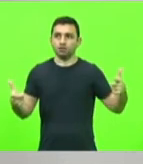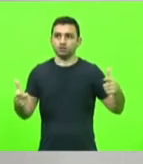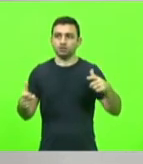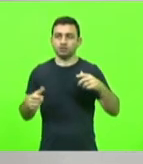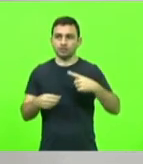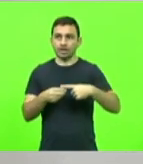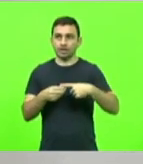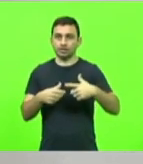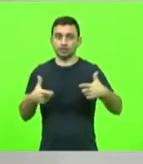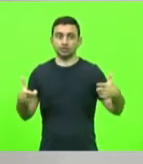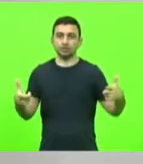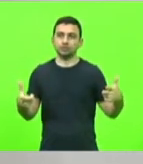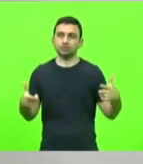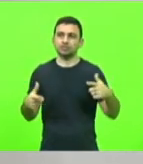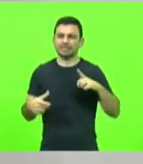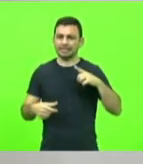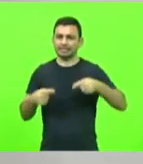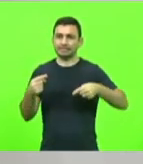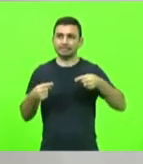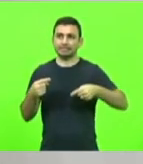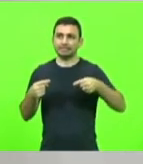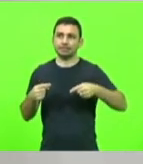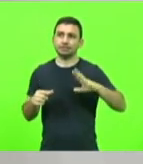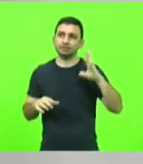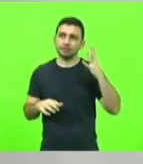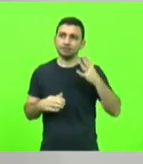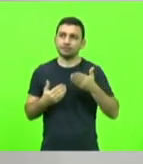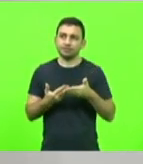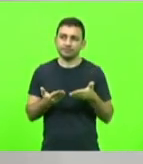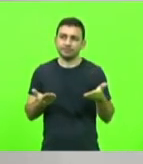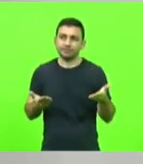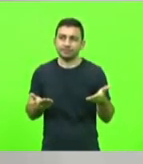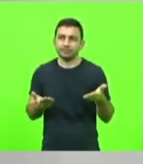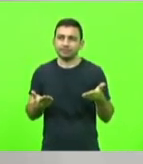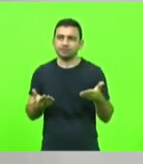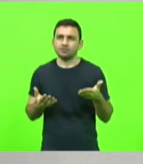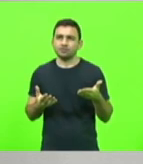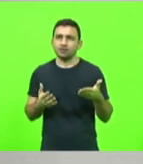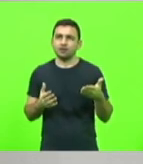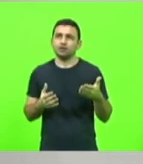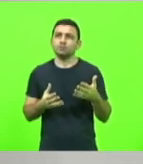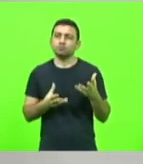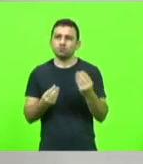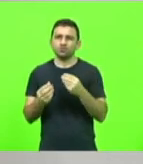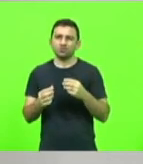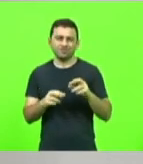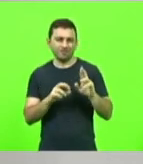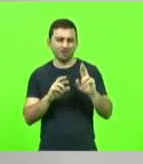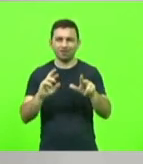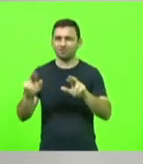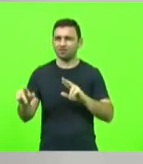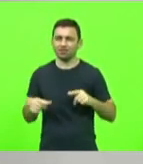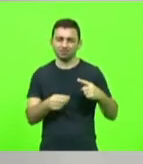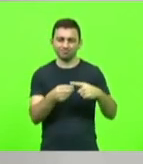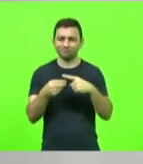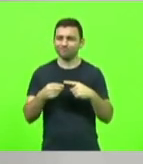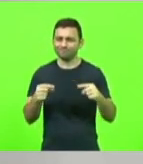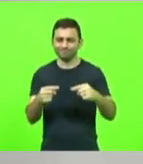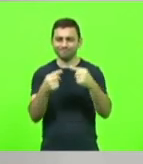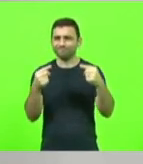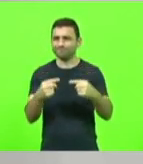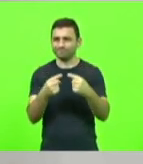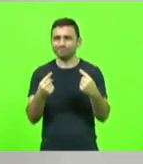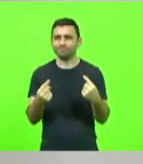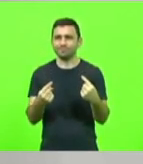existem sempre conflitos entre elas, e muitas realidades de municípios não batem. Então,